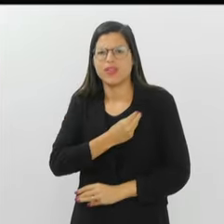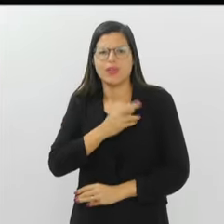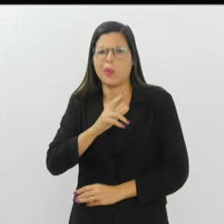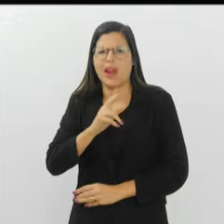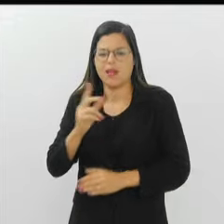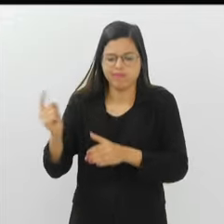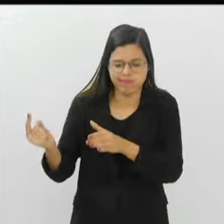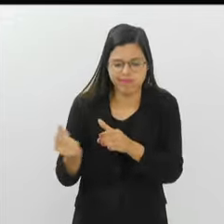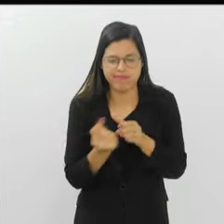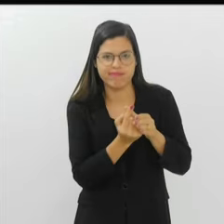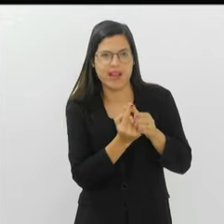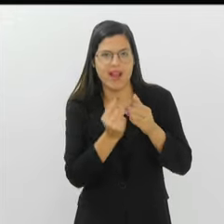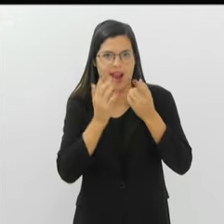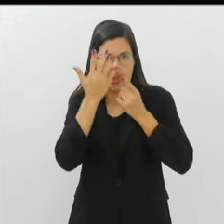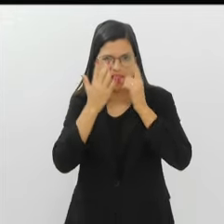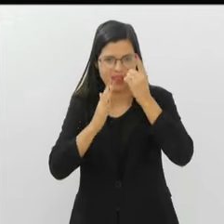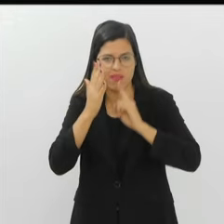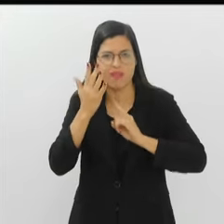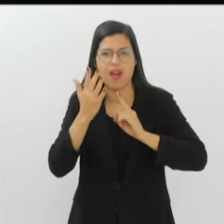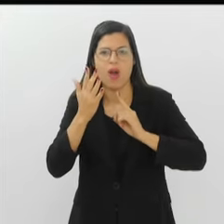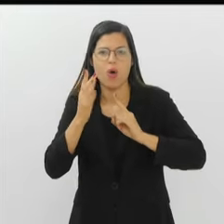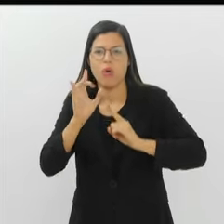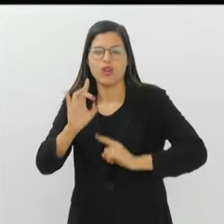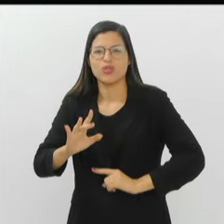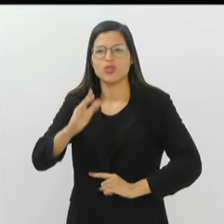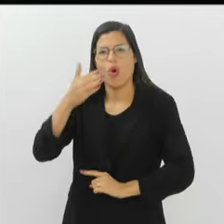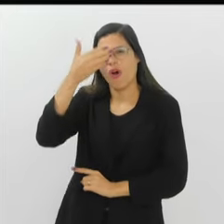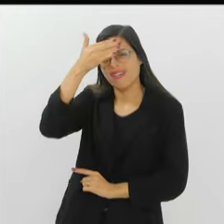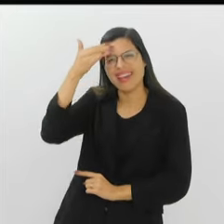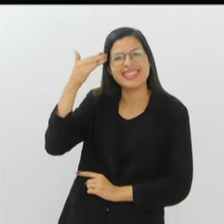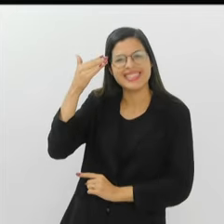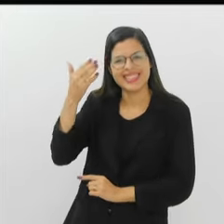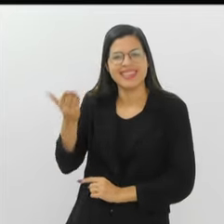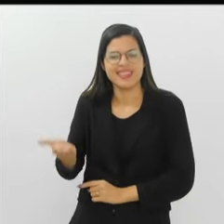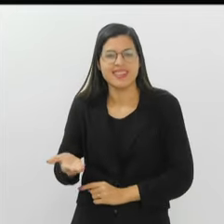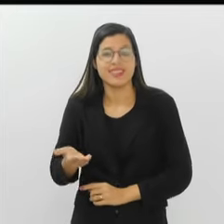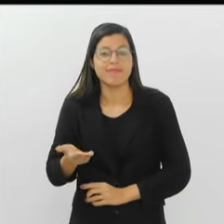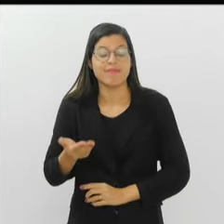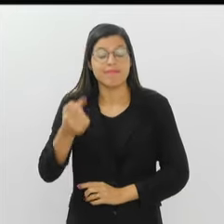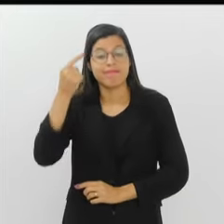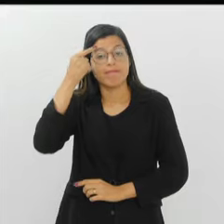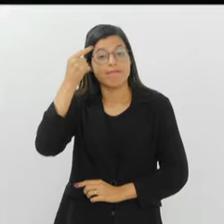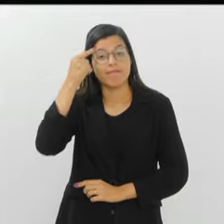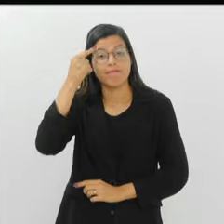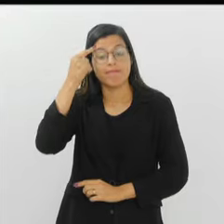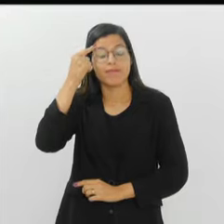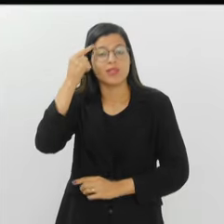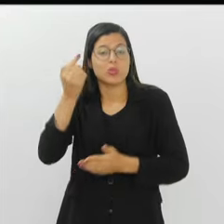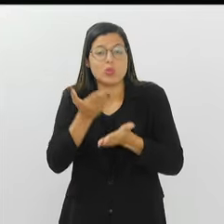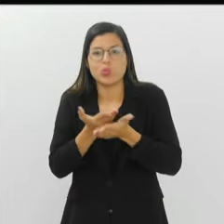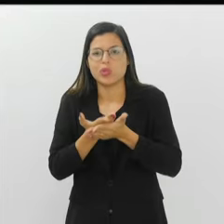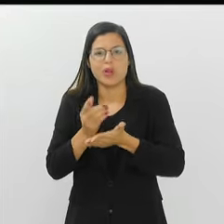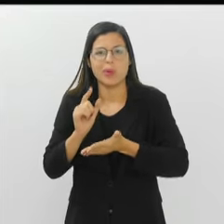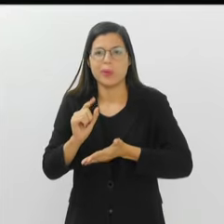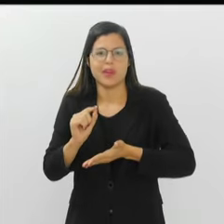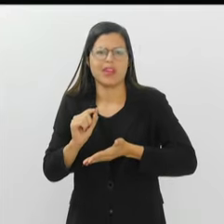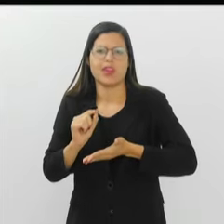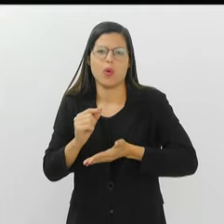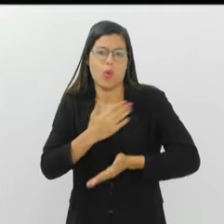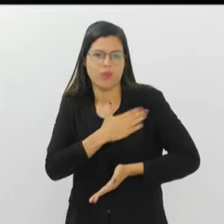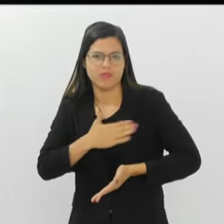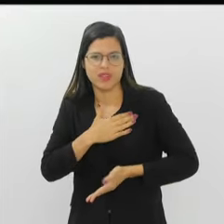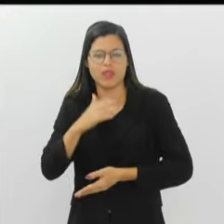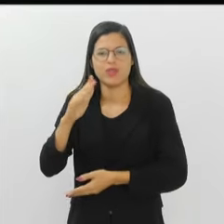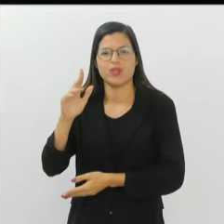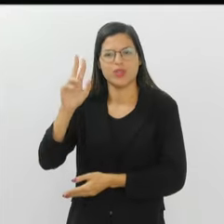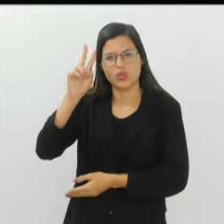era no carnaval, que o carnaval seria um hobby para mim. Então eu, quando eu penso no que eu vou estudar, eu sempre gostei de